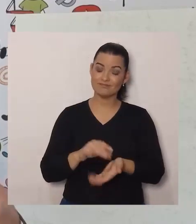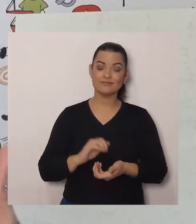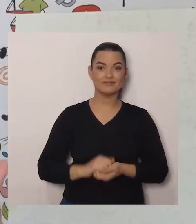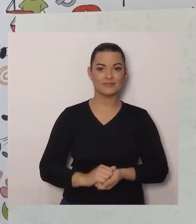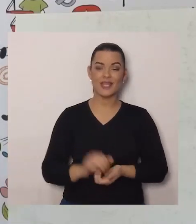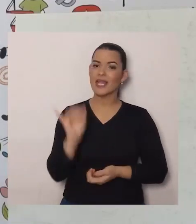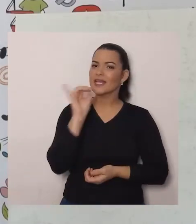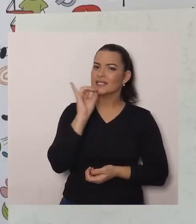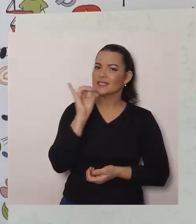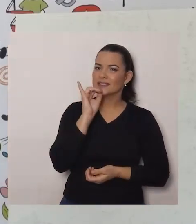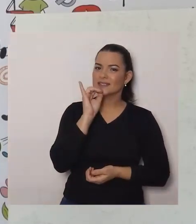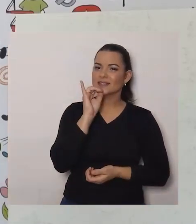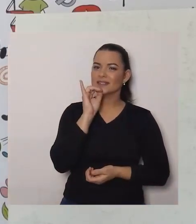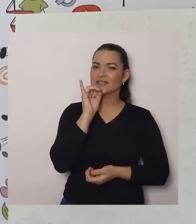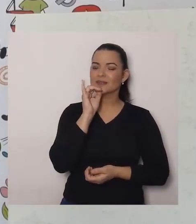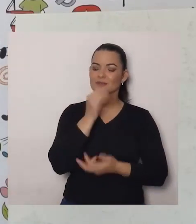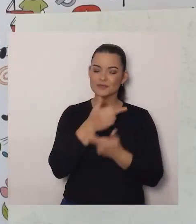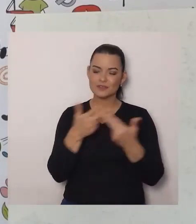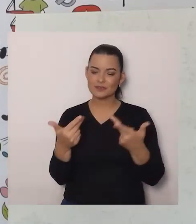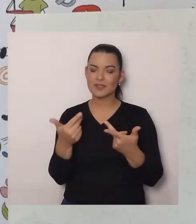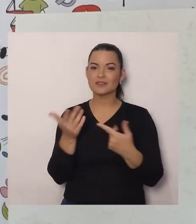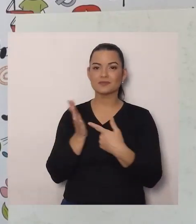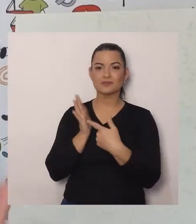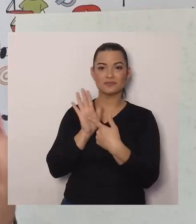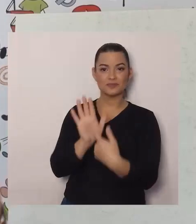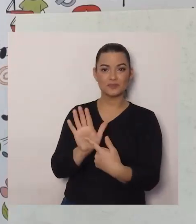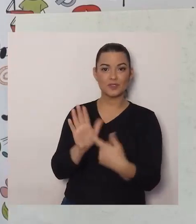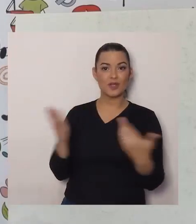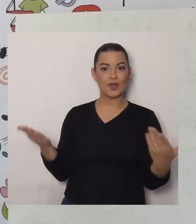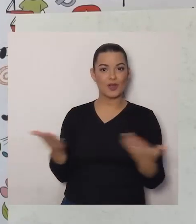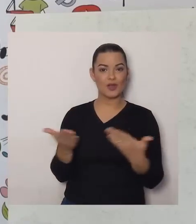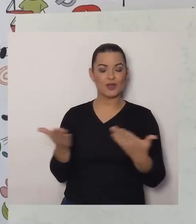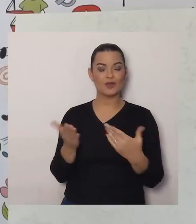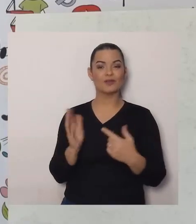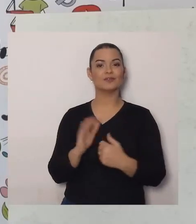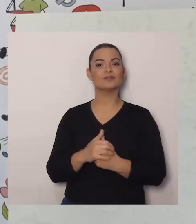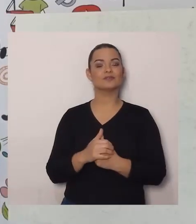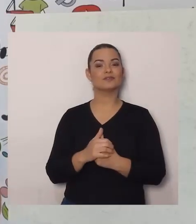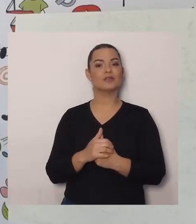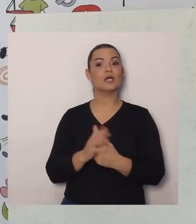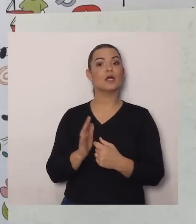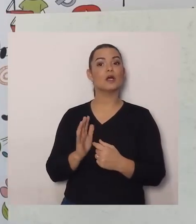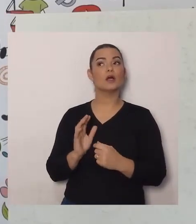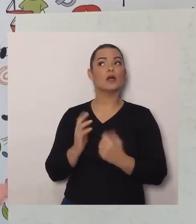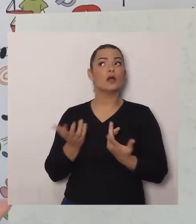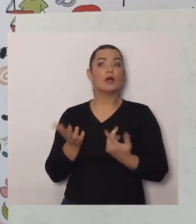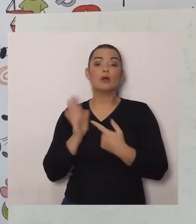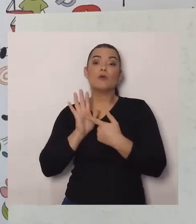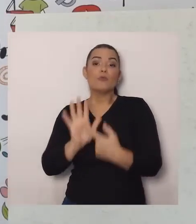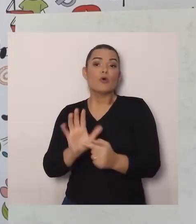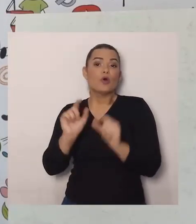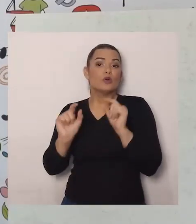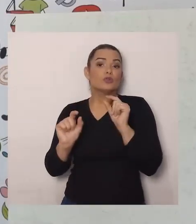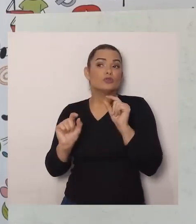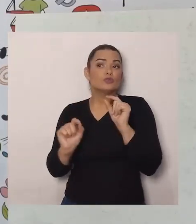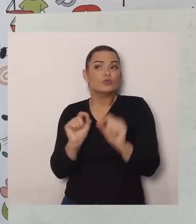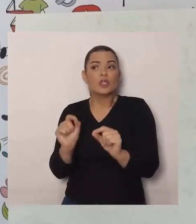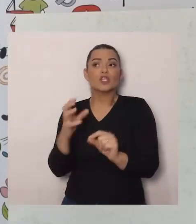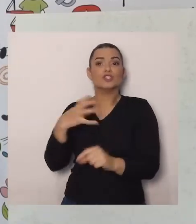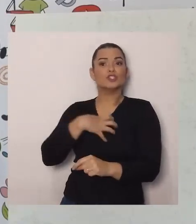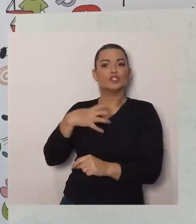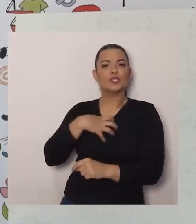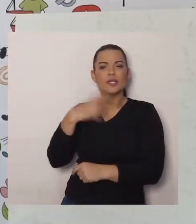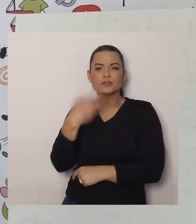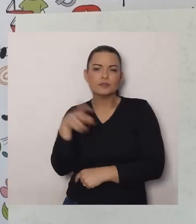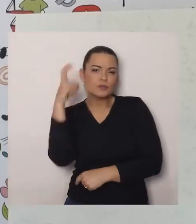Esses exemplos que nós compartilhamos aqui hoje, Eles nos trazem uma ideia de construção cultural, Que foi